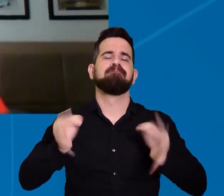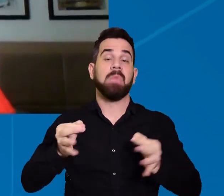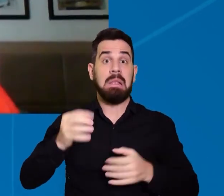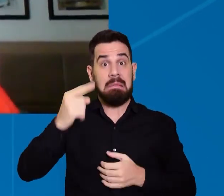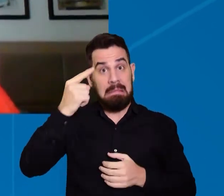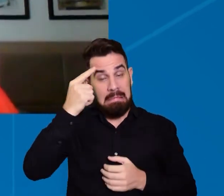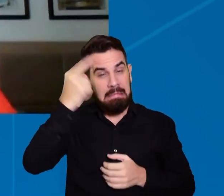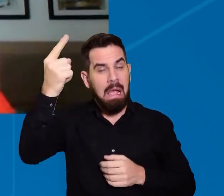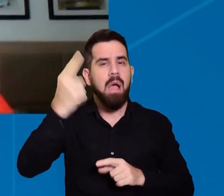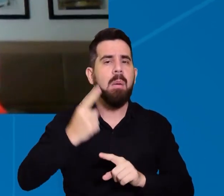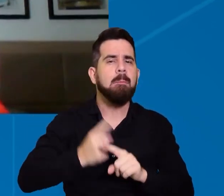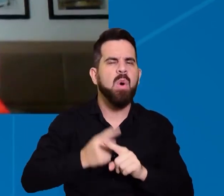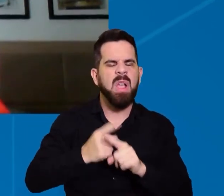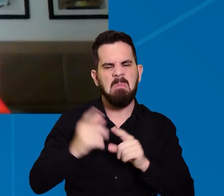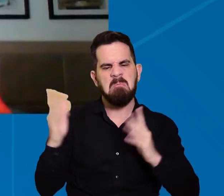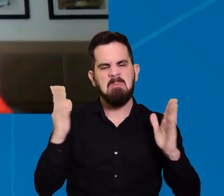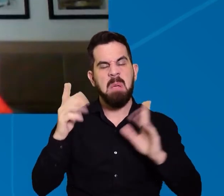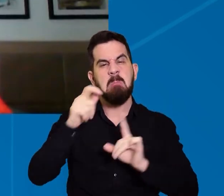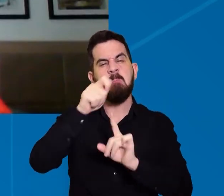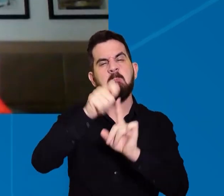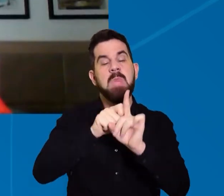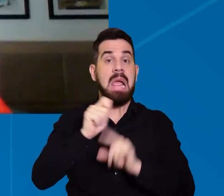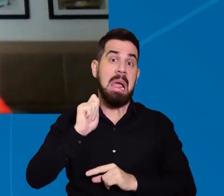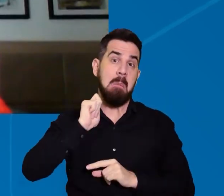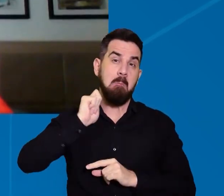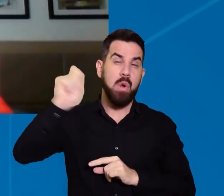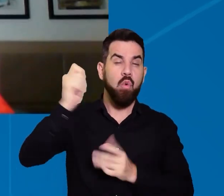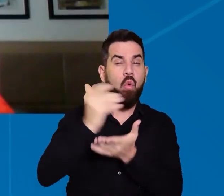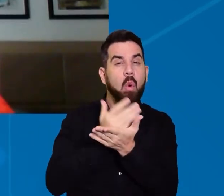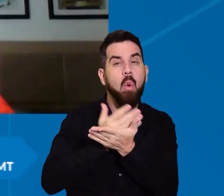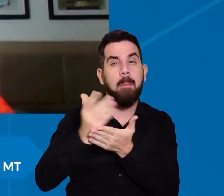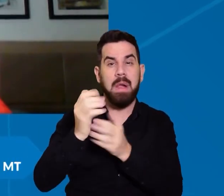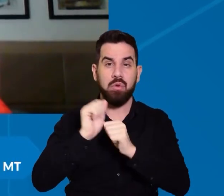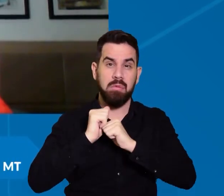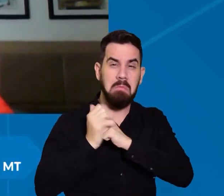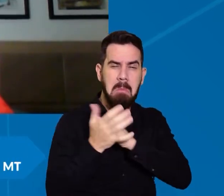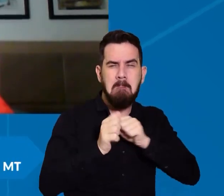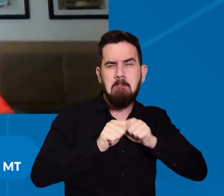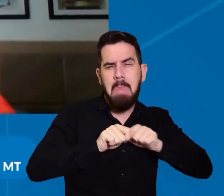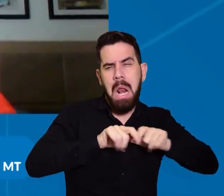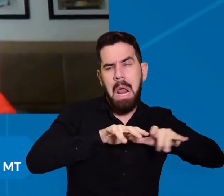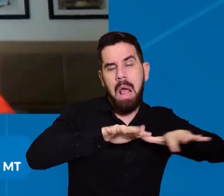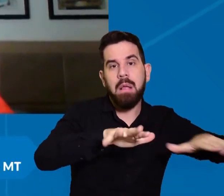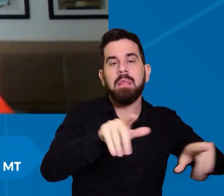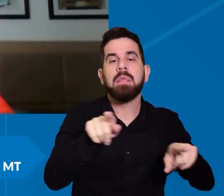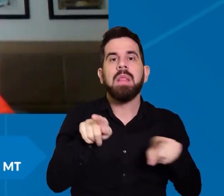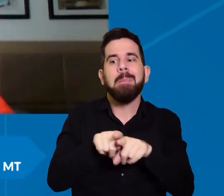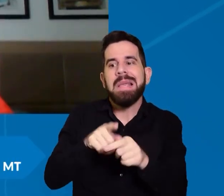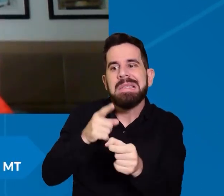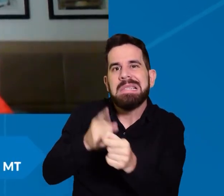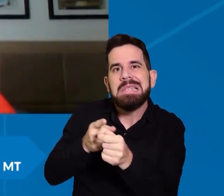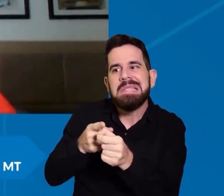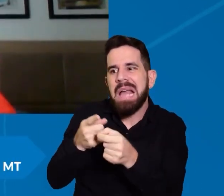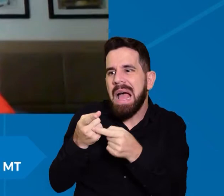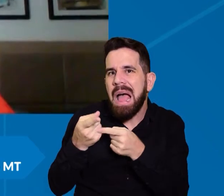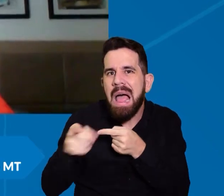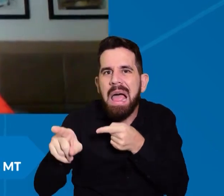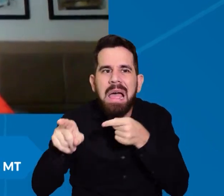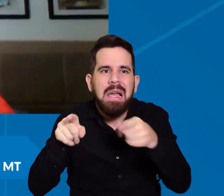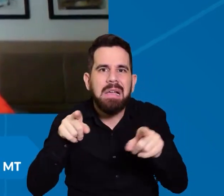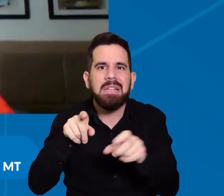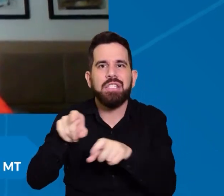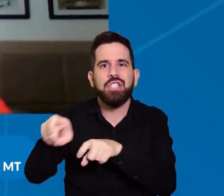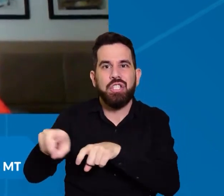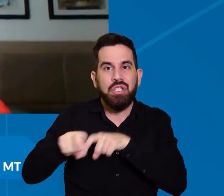começo, principalmente ali em abril, quando tinha começado a pandemia realmente a atingir o interior, pouco se tinha